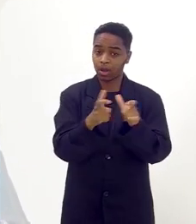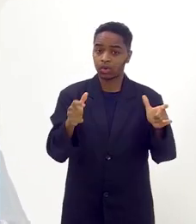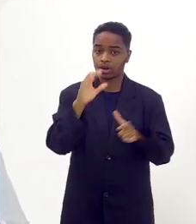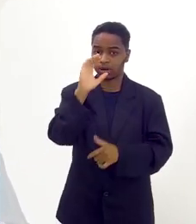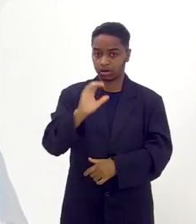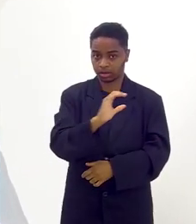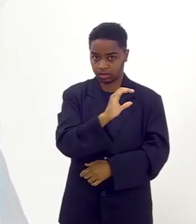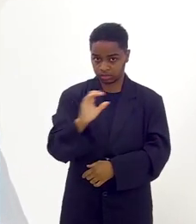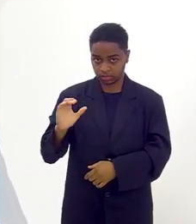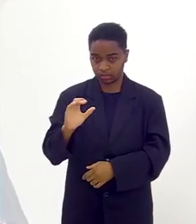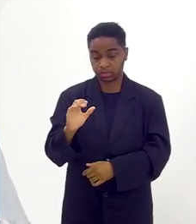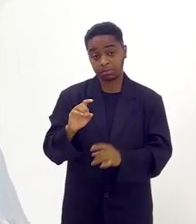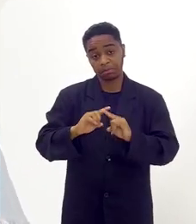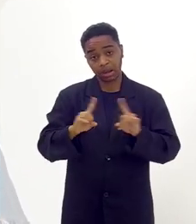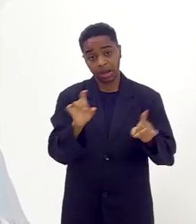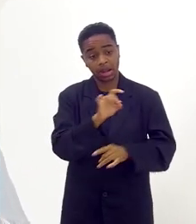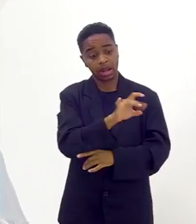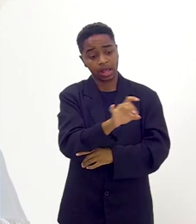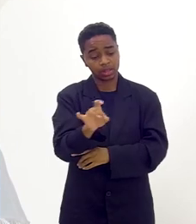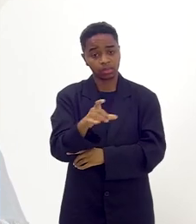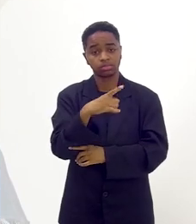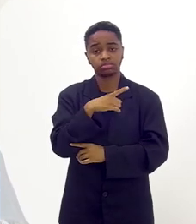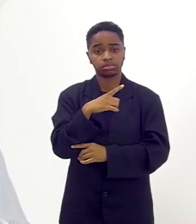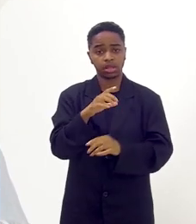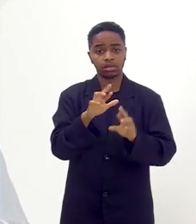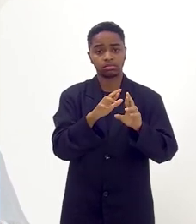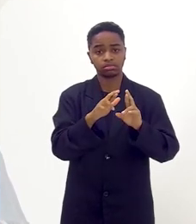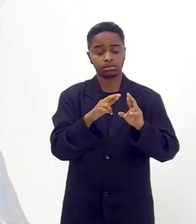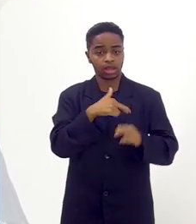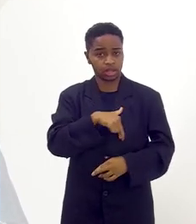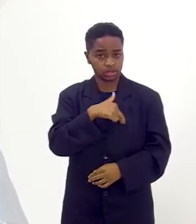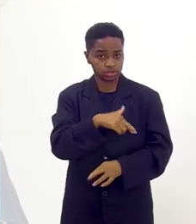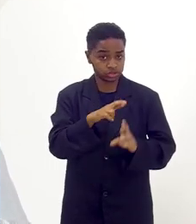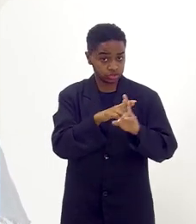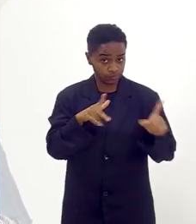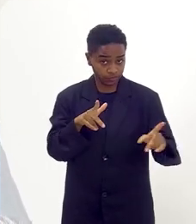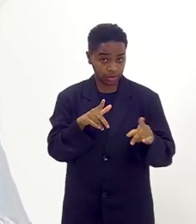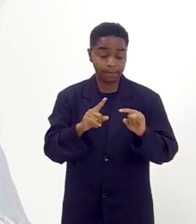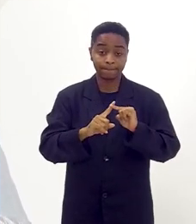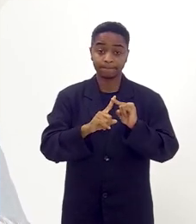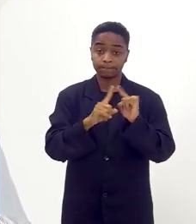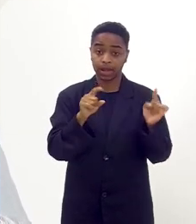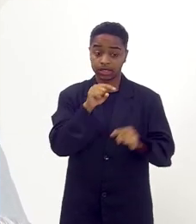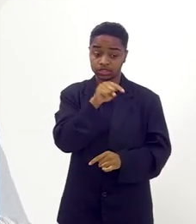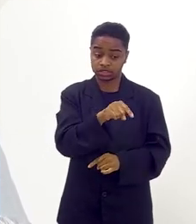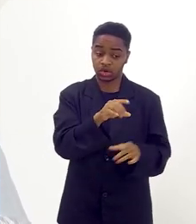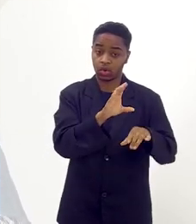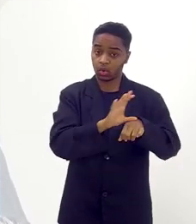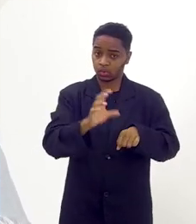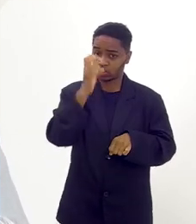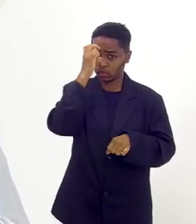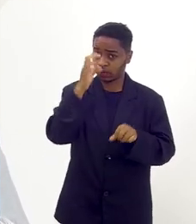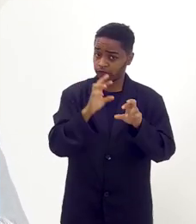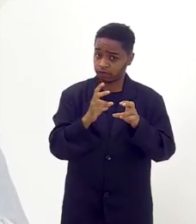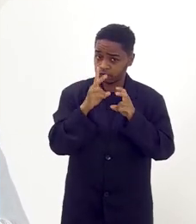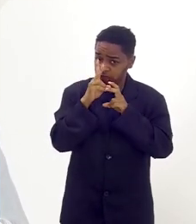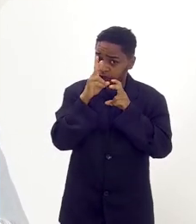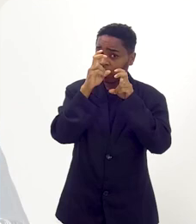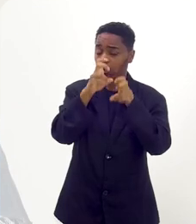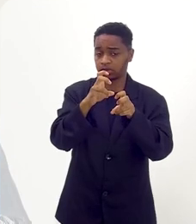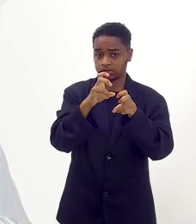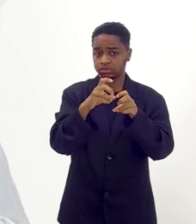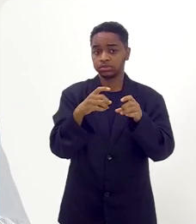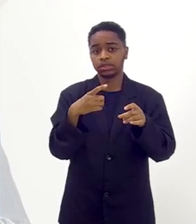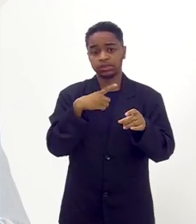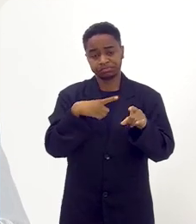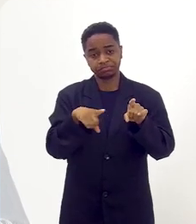grande maioria são católicos. Mas cada qual tem a sua religião. Porém, como essa cultura é tão forte